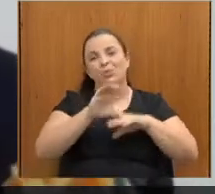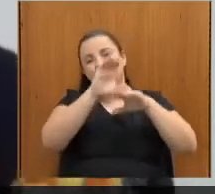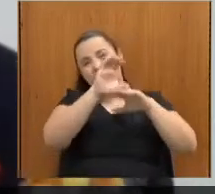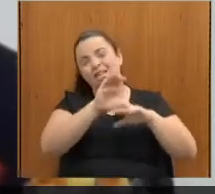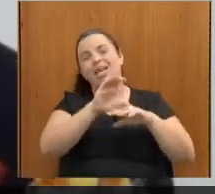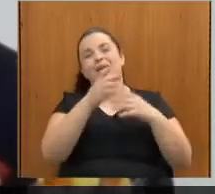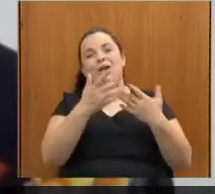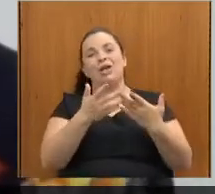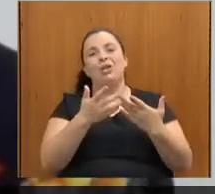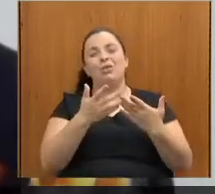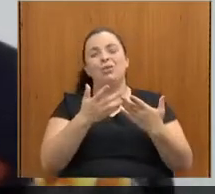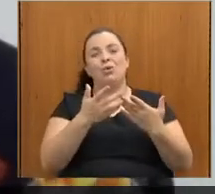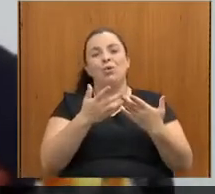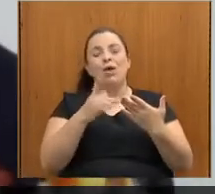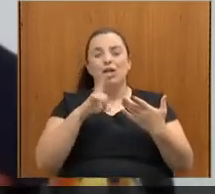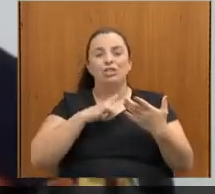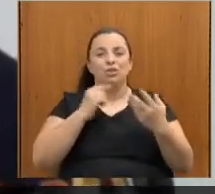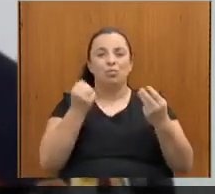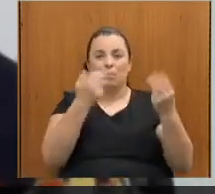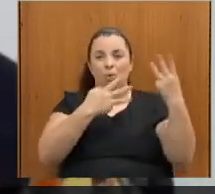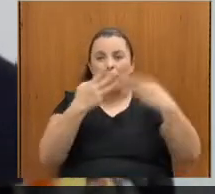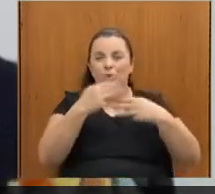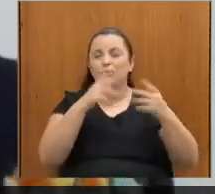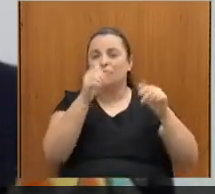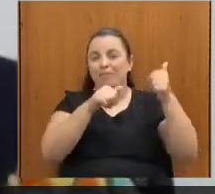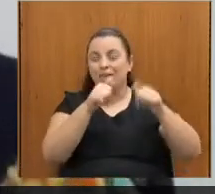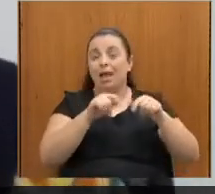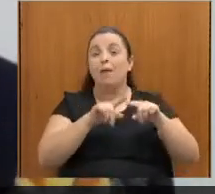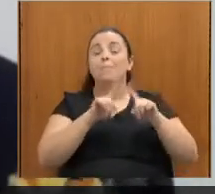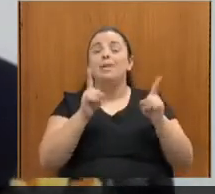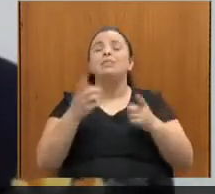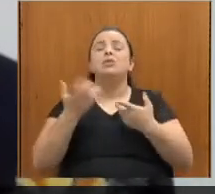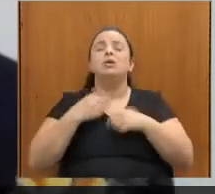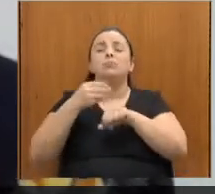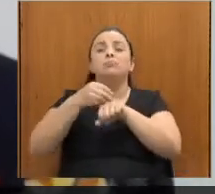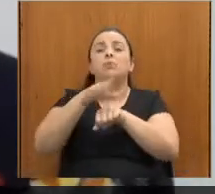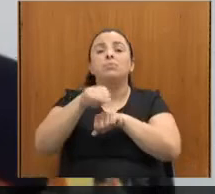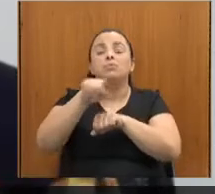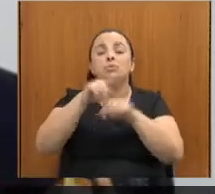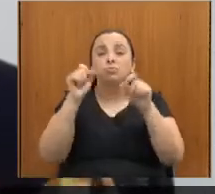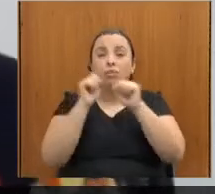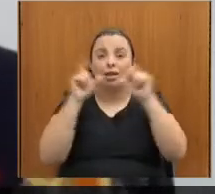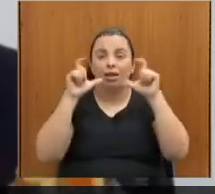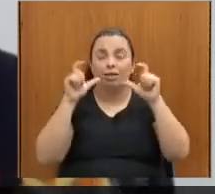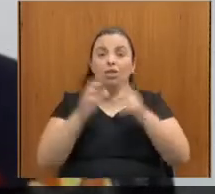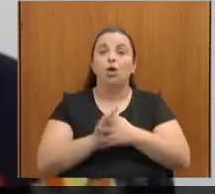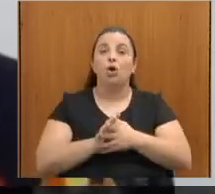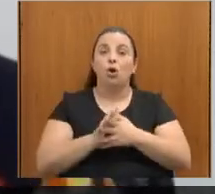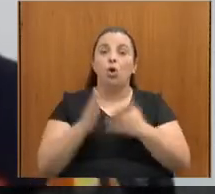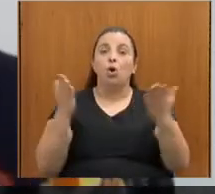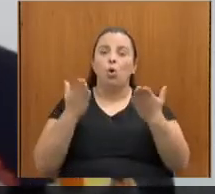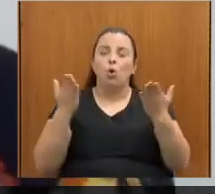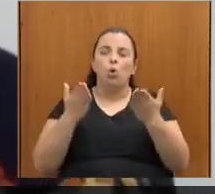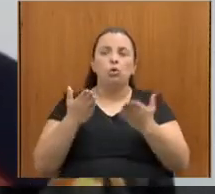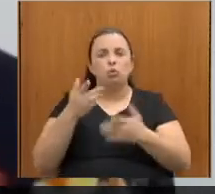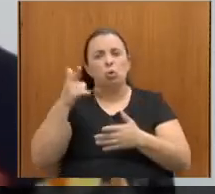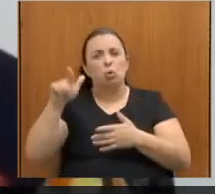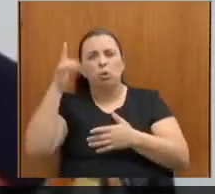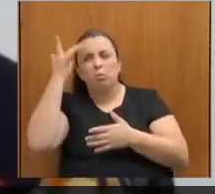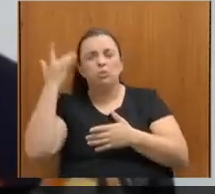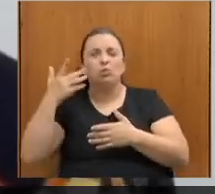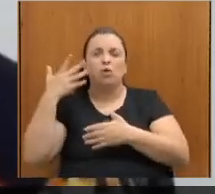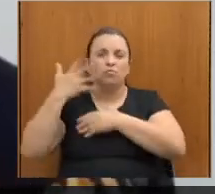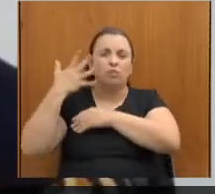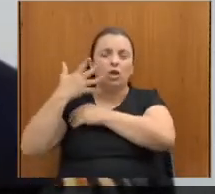mais, mas eu queria deixar para vocês só a questão de um alerta, porque a gente até ouviu aqui hoje, eu não me recordo o nome, o